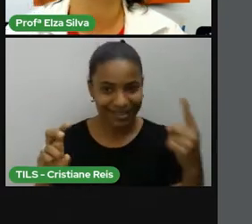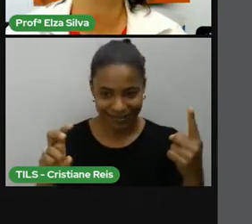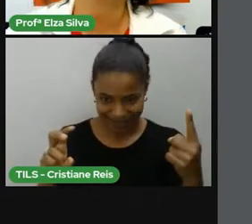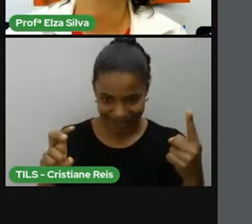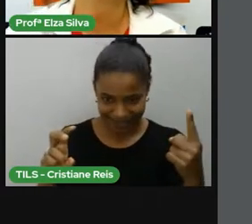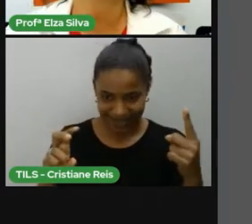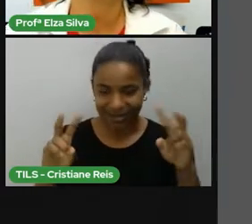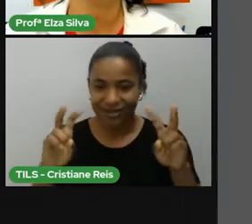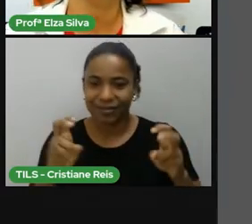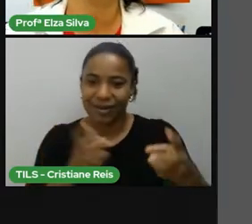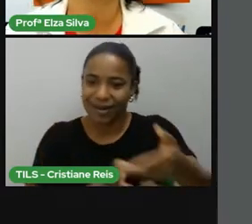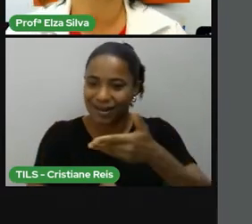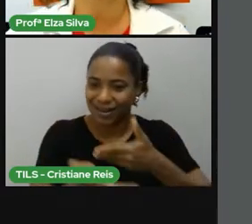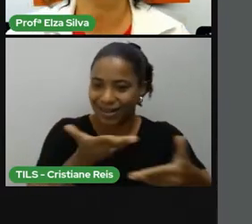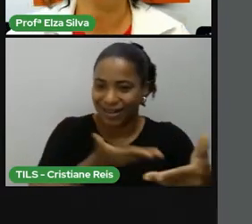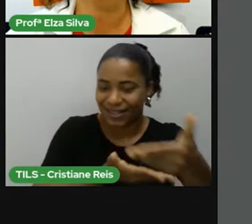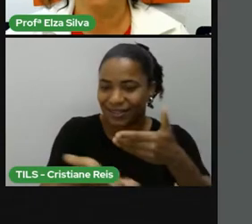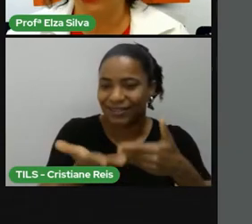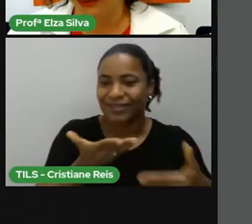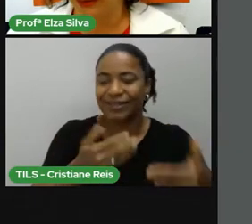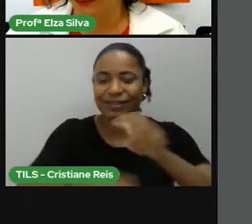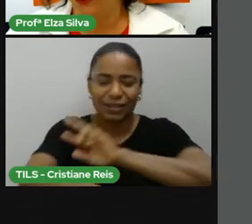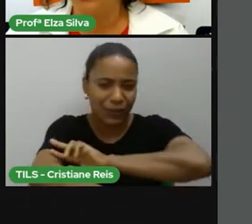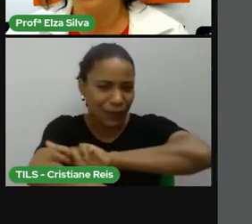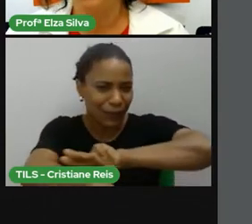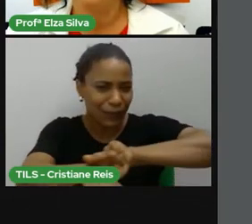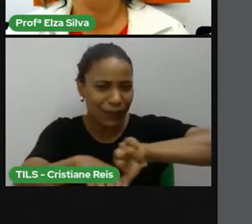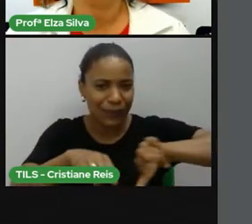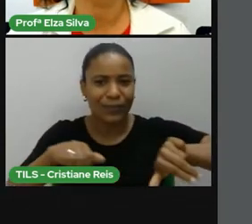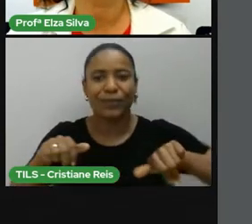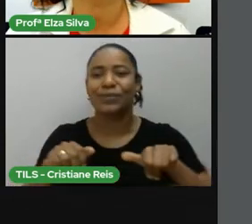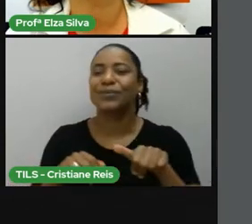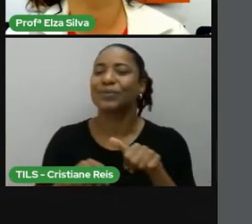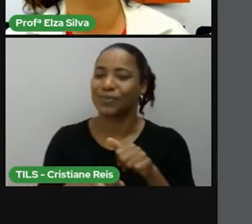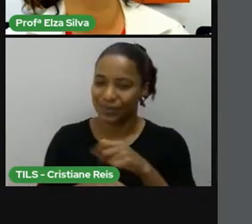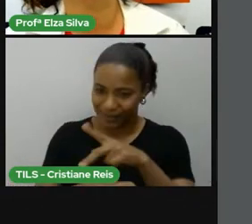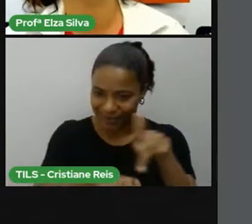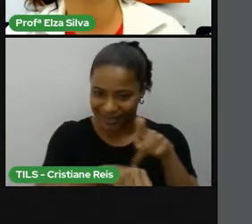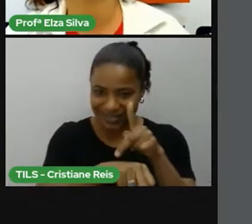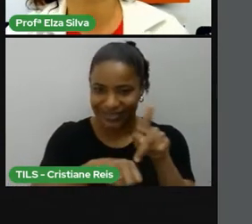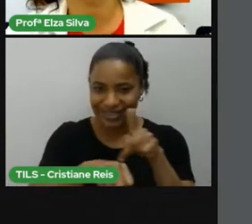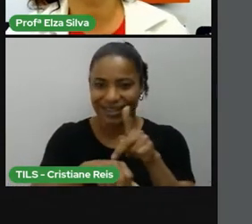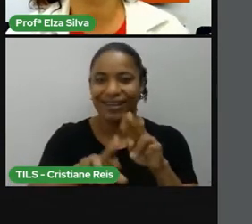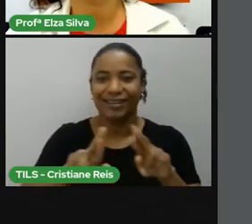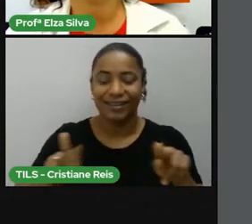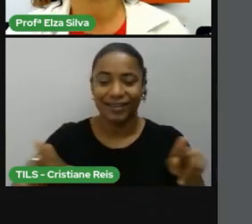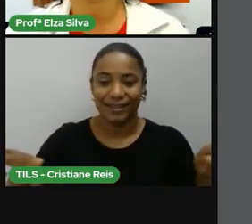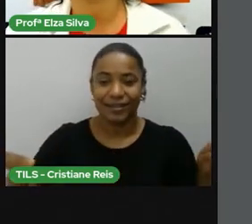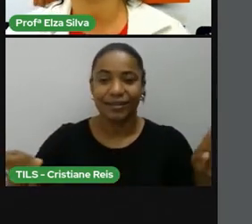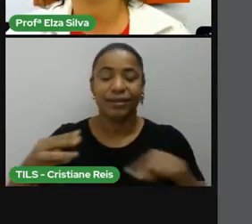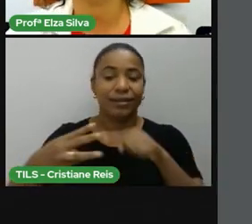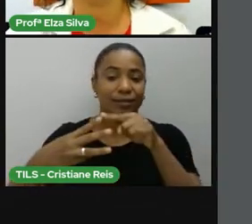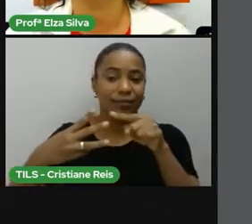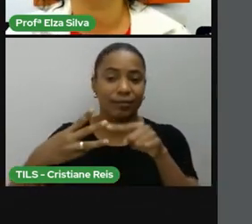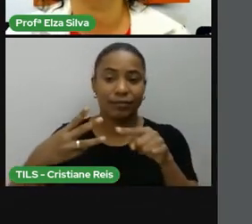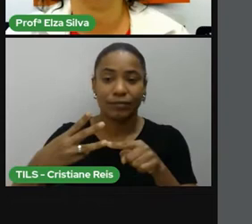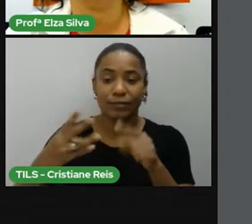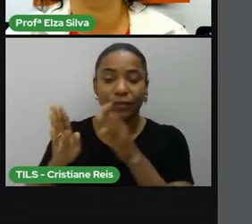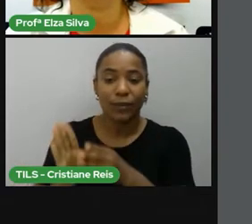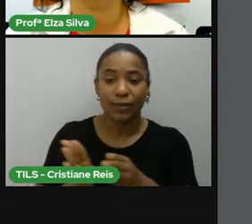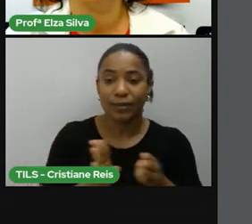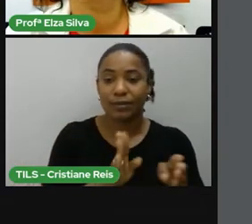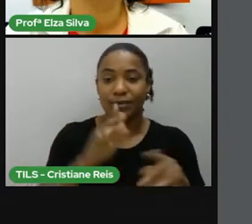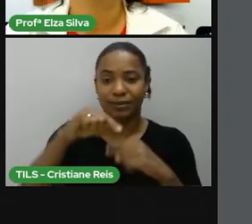relações étnico-raciais. Para melhor organizar o seu caderno, segue algumas dicas.